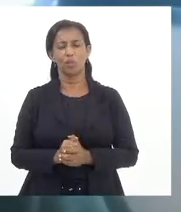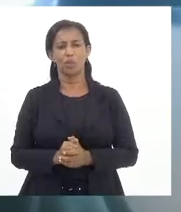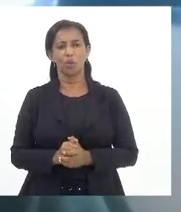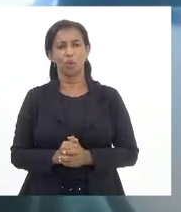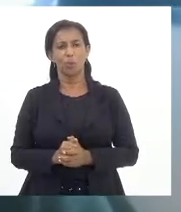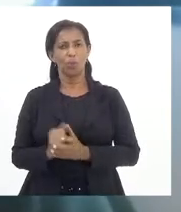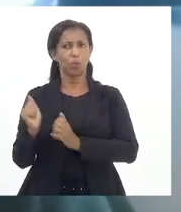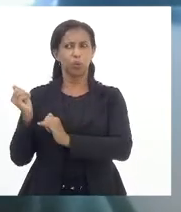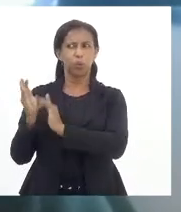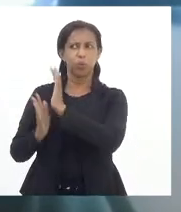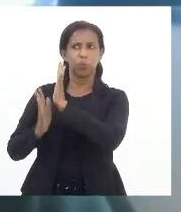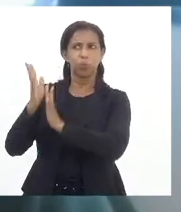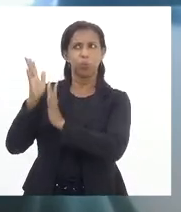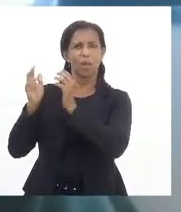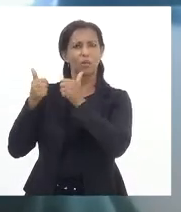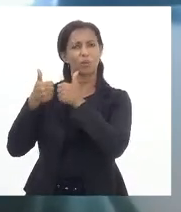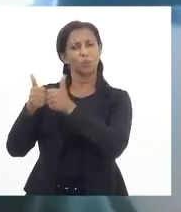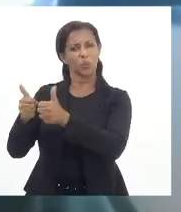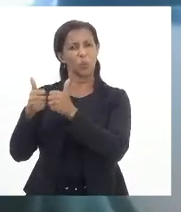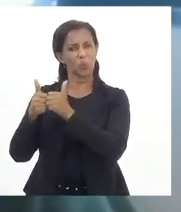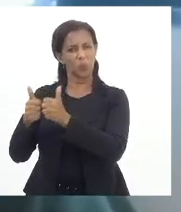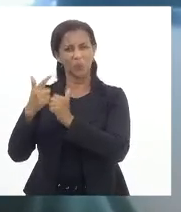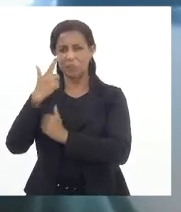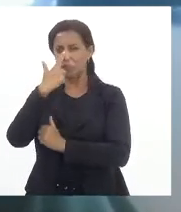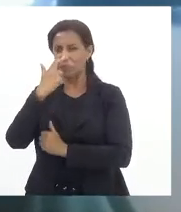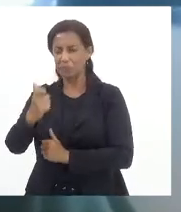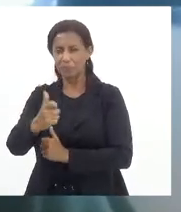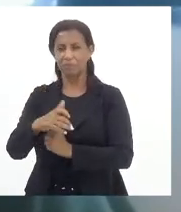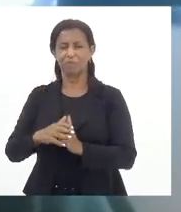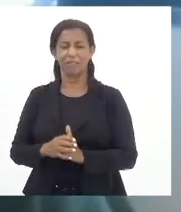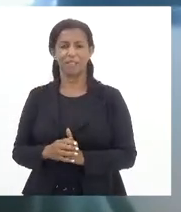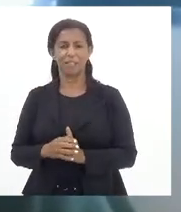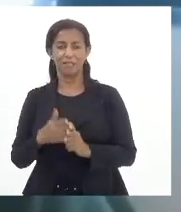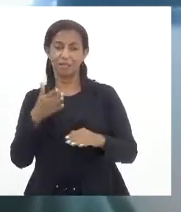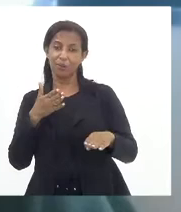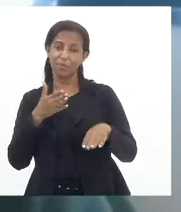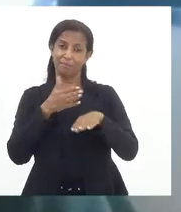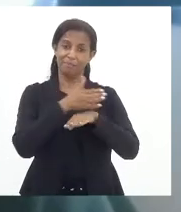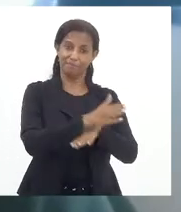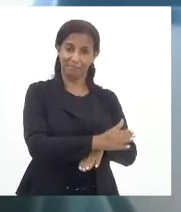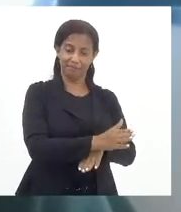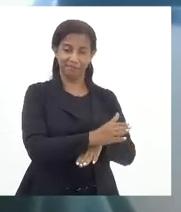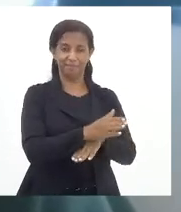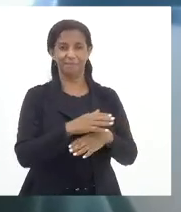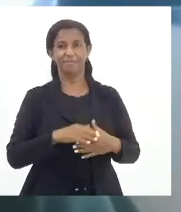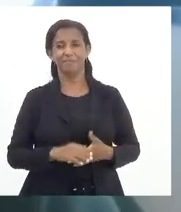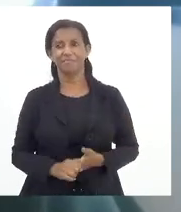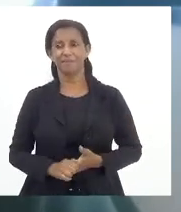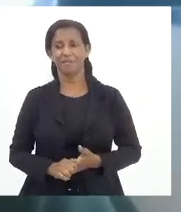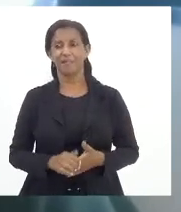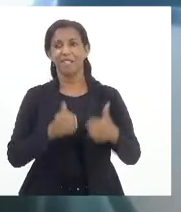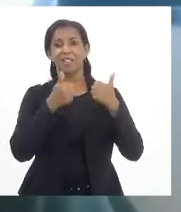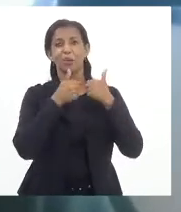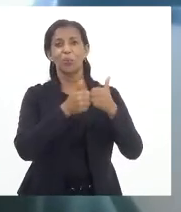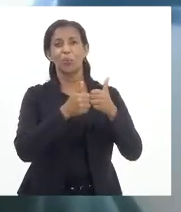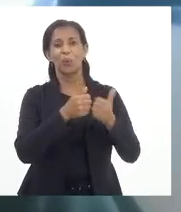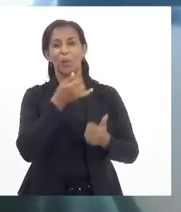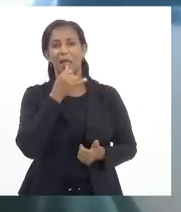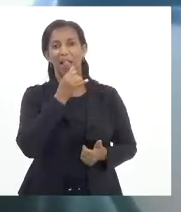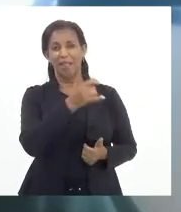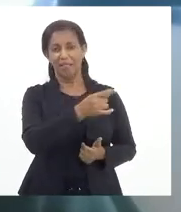ônibus que eu embarquei nesse ônibus elétrico.